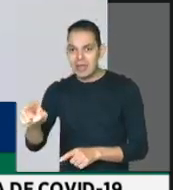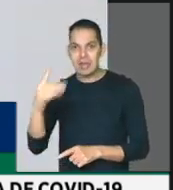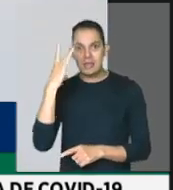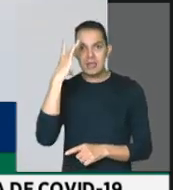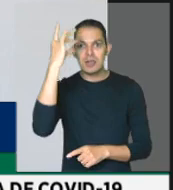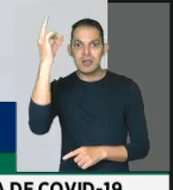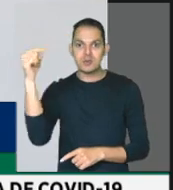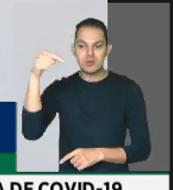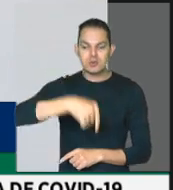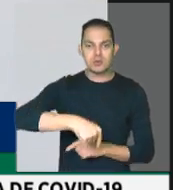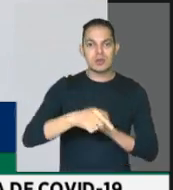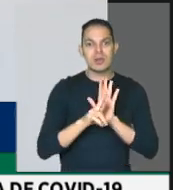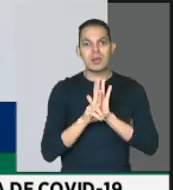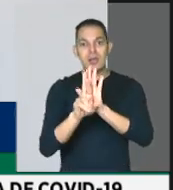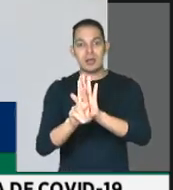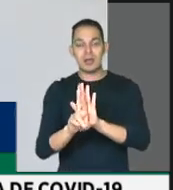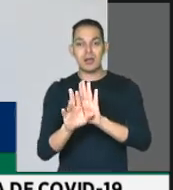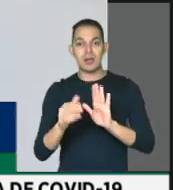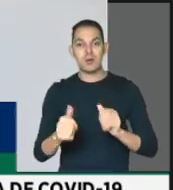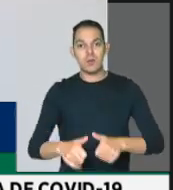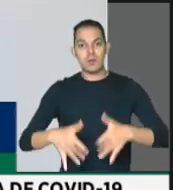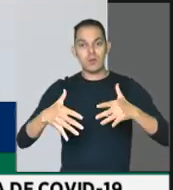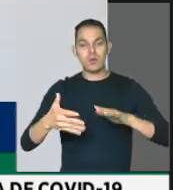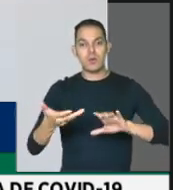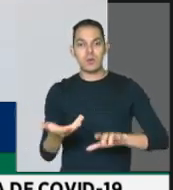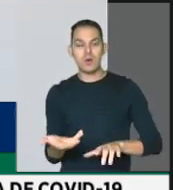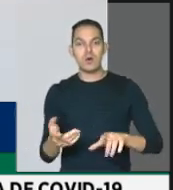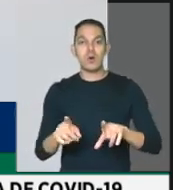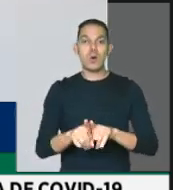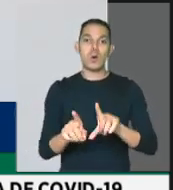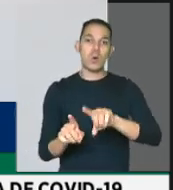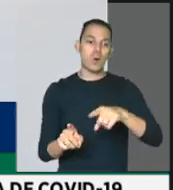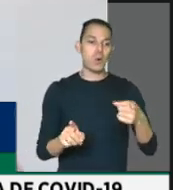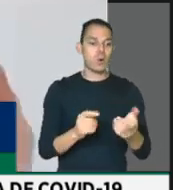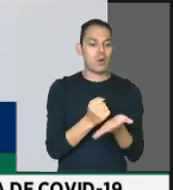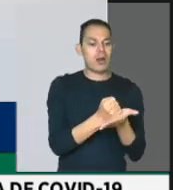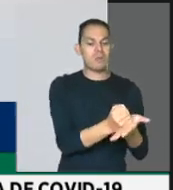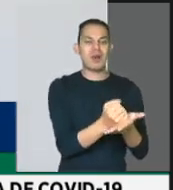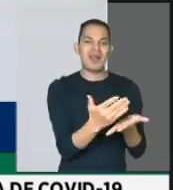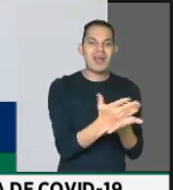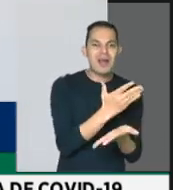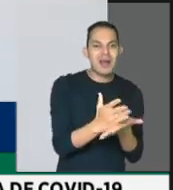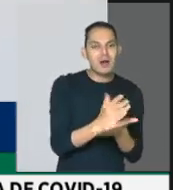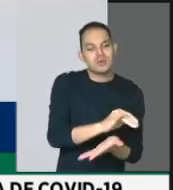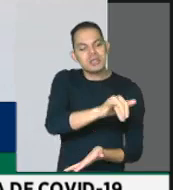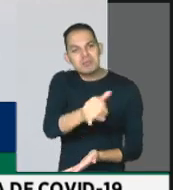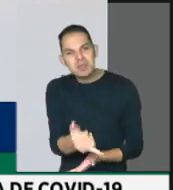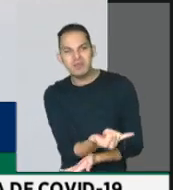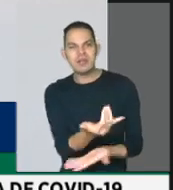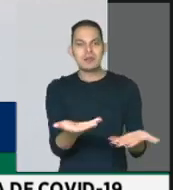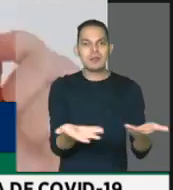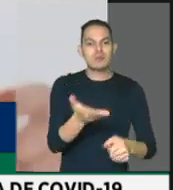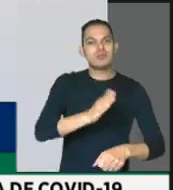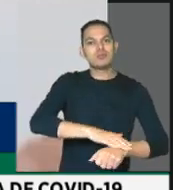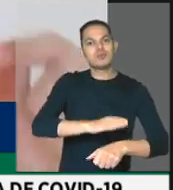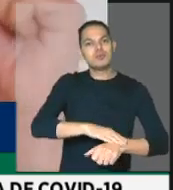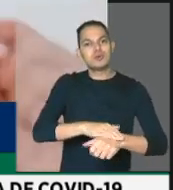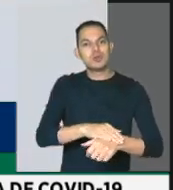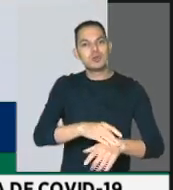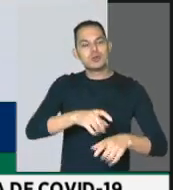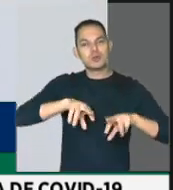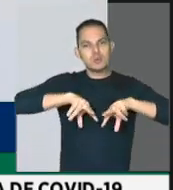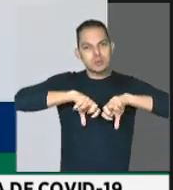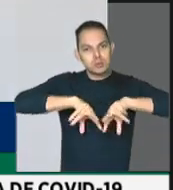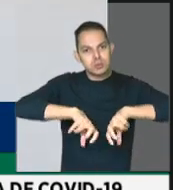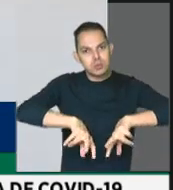representá-los no Congresso Nacional, ou do lado de meia dúzia que querem se aproveitar dessas circunstâncias para explorar